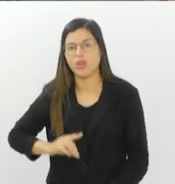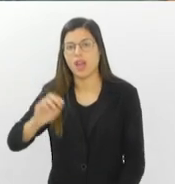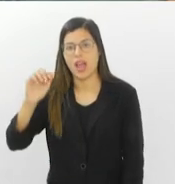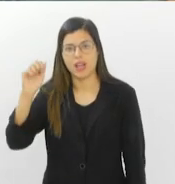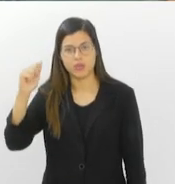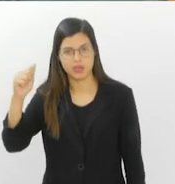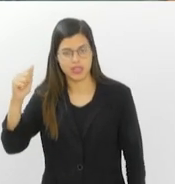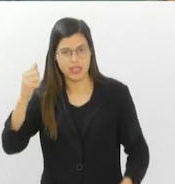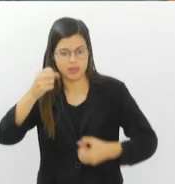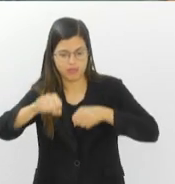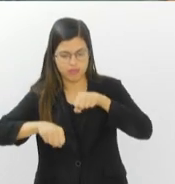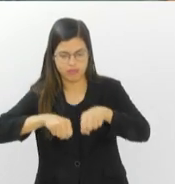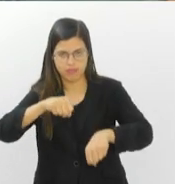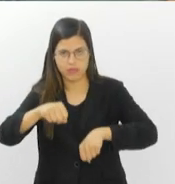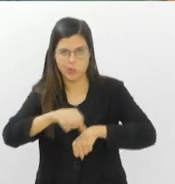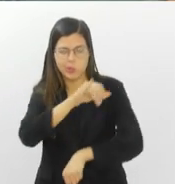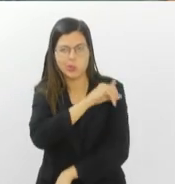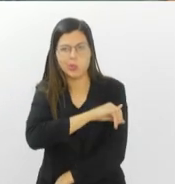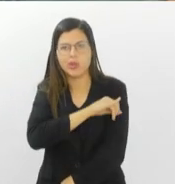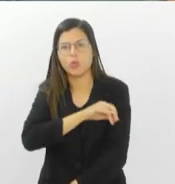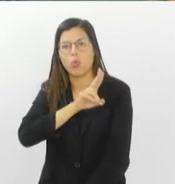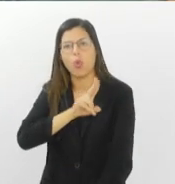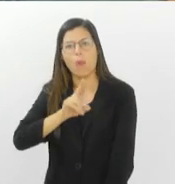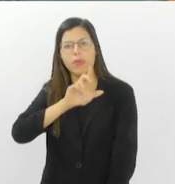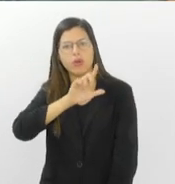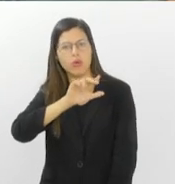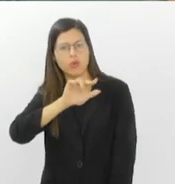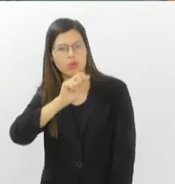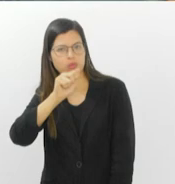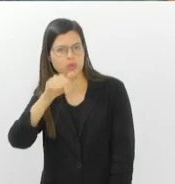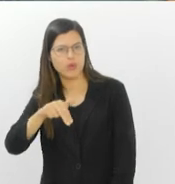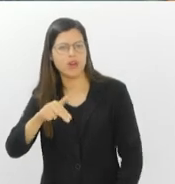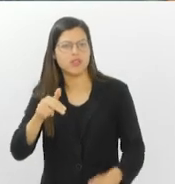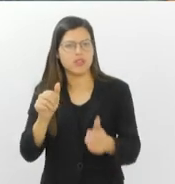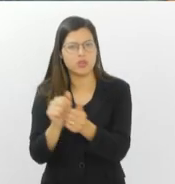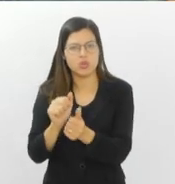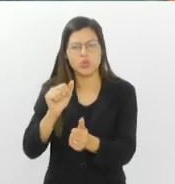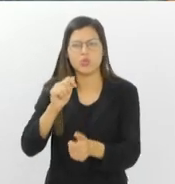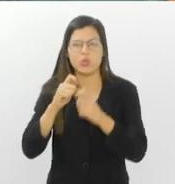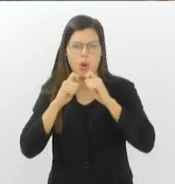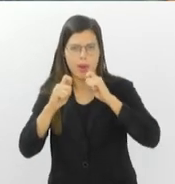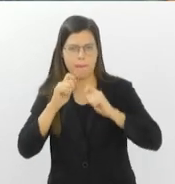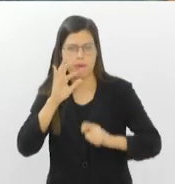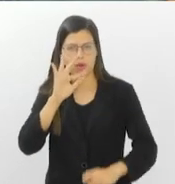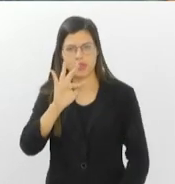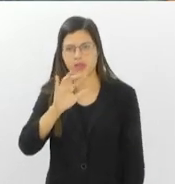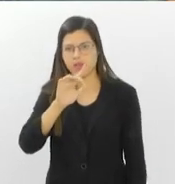do Rio de Janeiro, Luan Gomes Ferreira, que está com a Flávia Espíndola. Bom dia, Flávia.